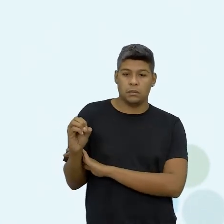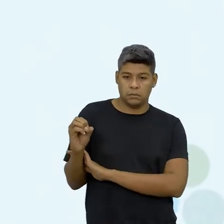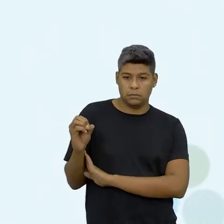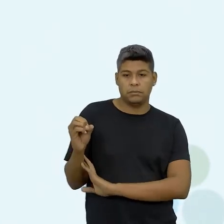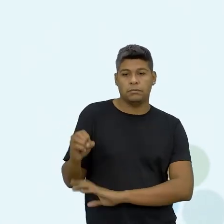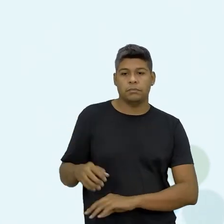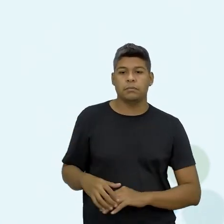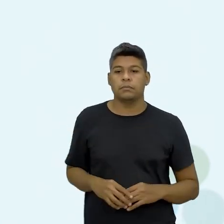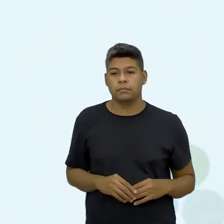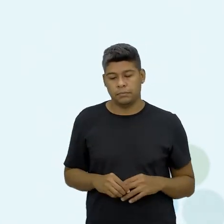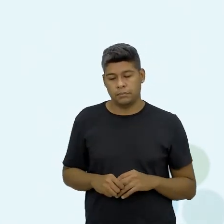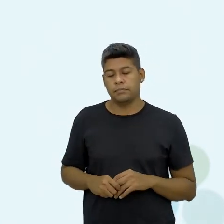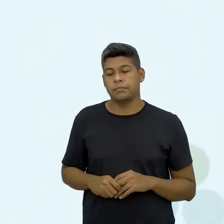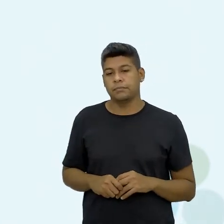presente.